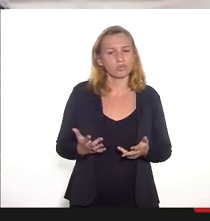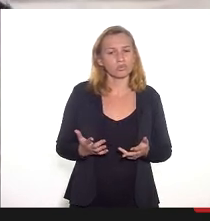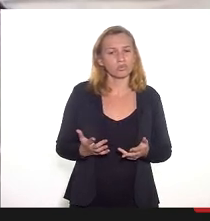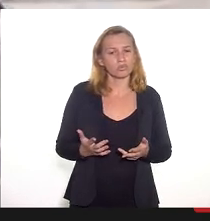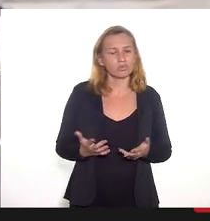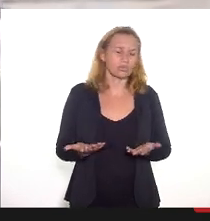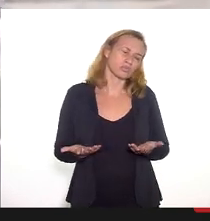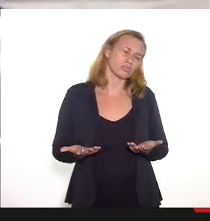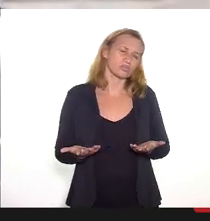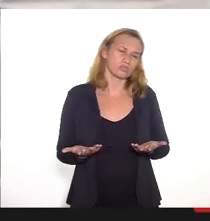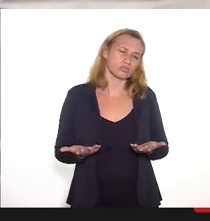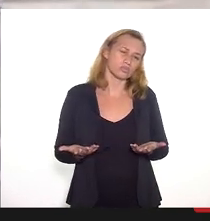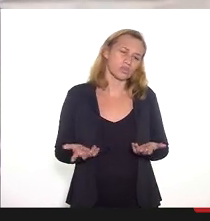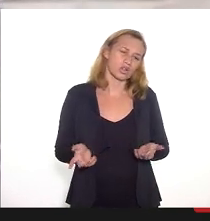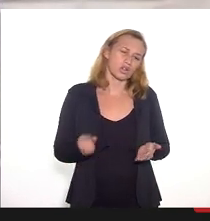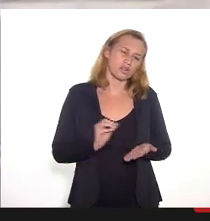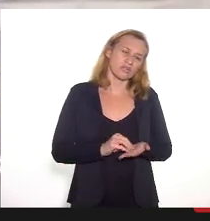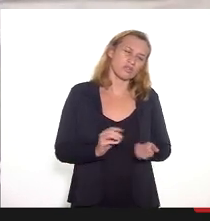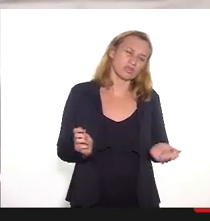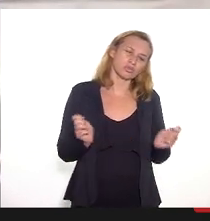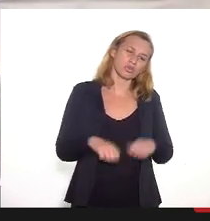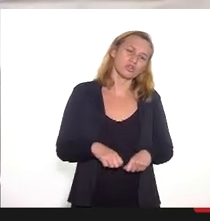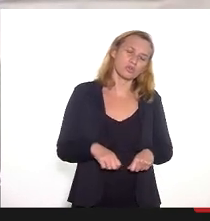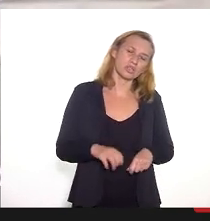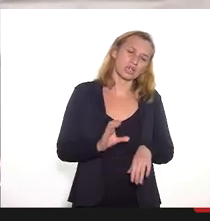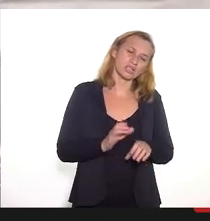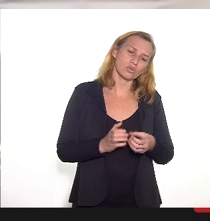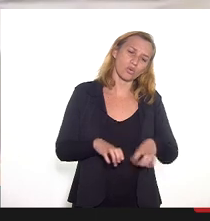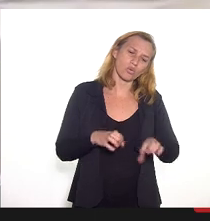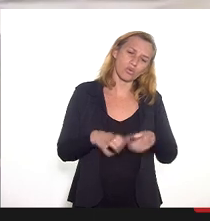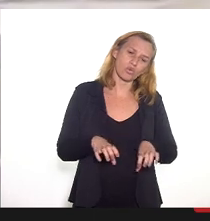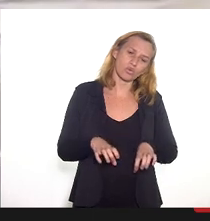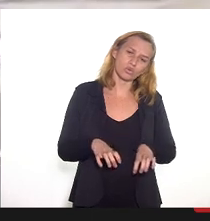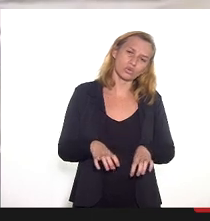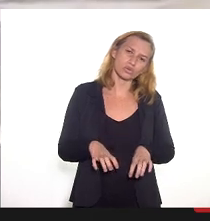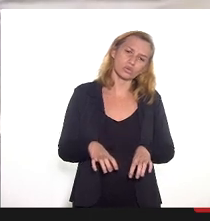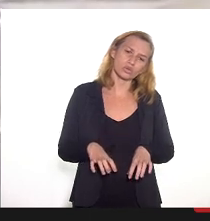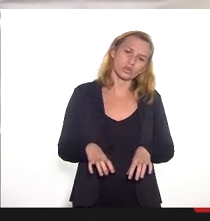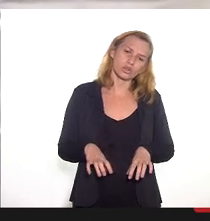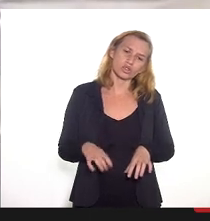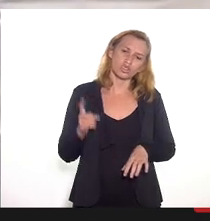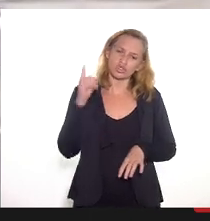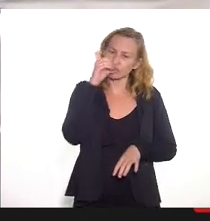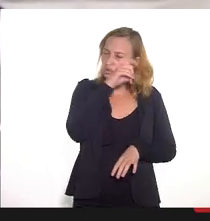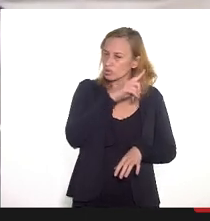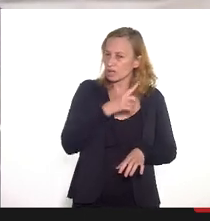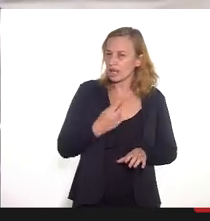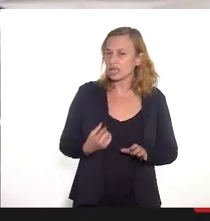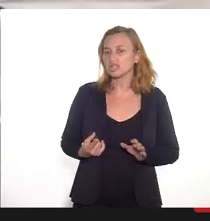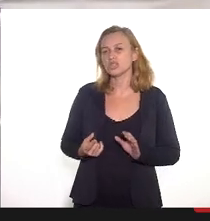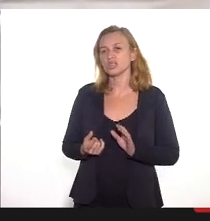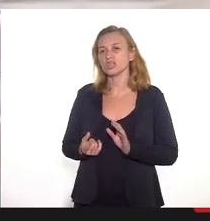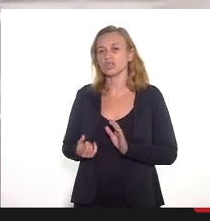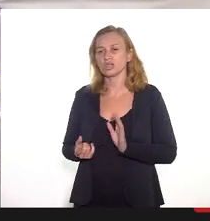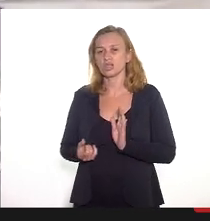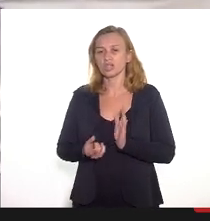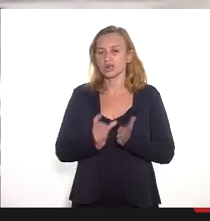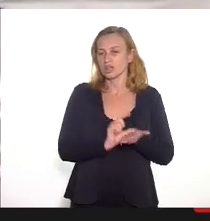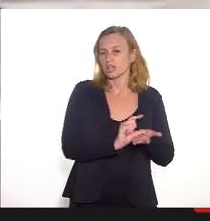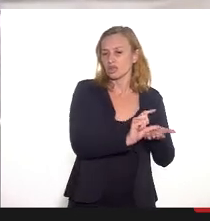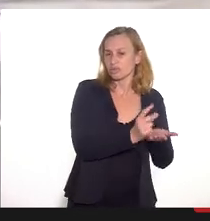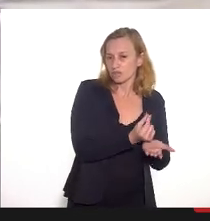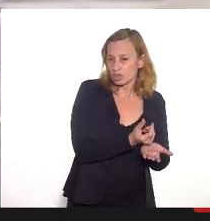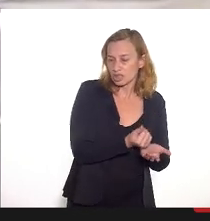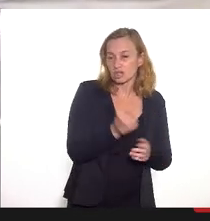ou pela impossibilidade de fazer concurso, pelas dificuldades financeiras do Estado, o